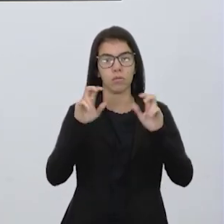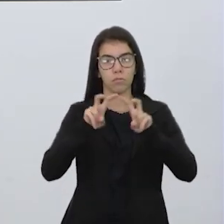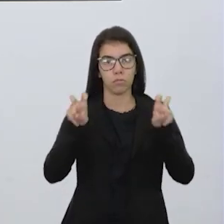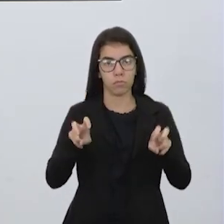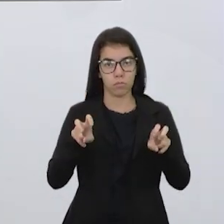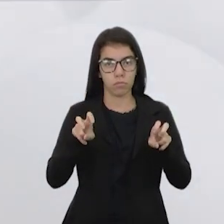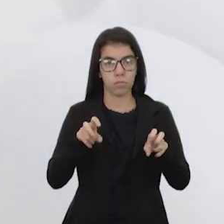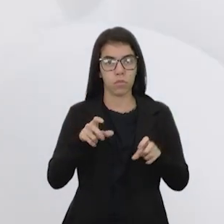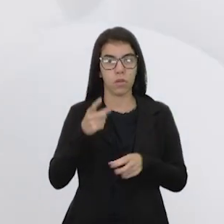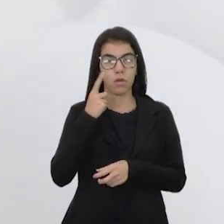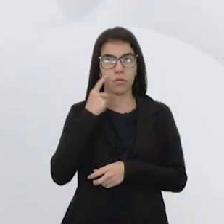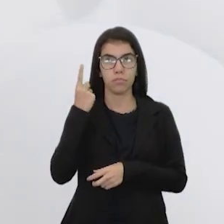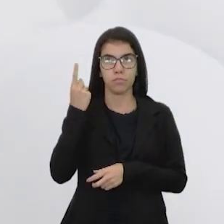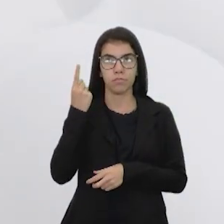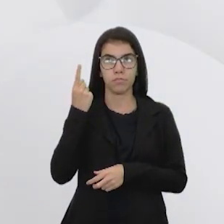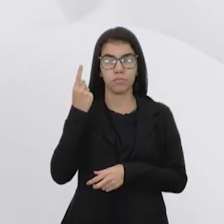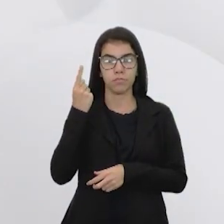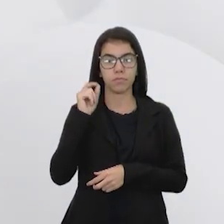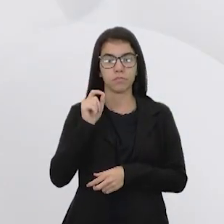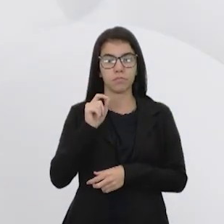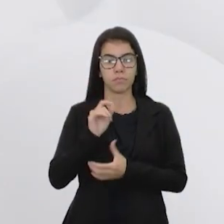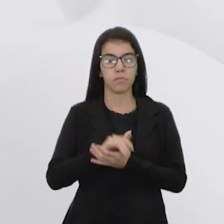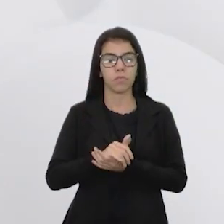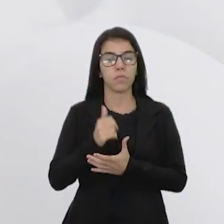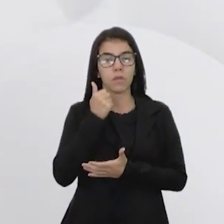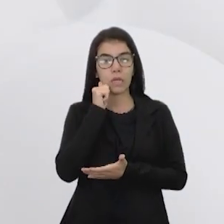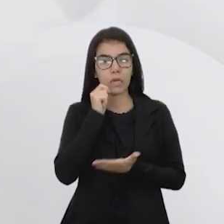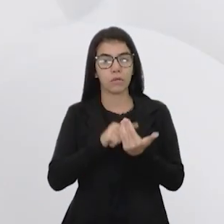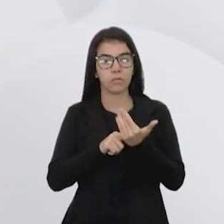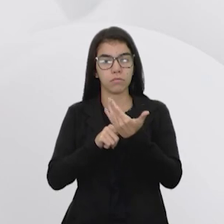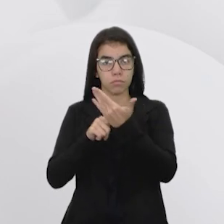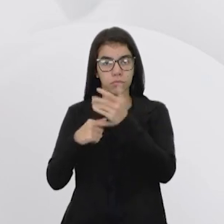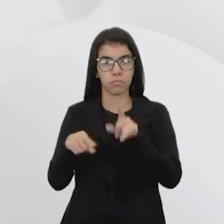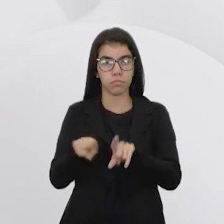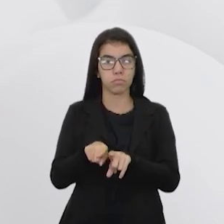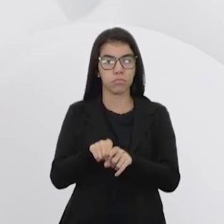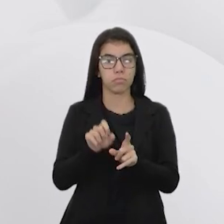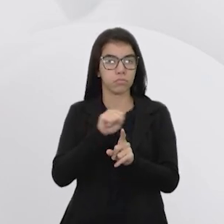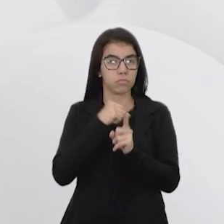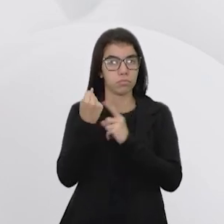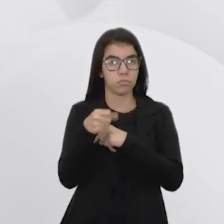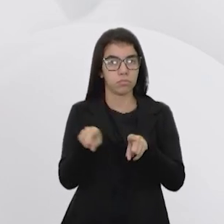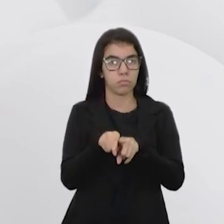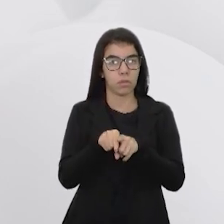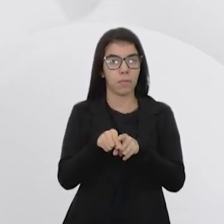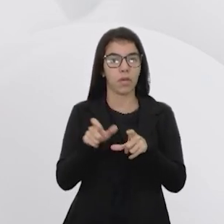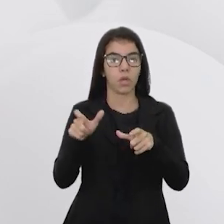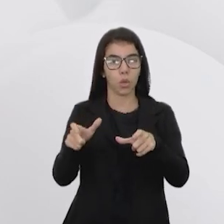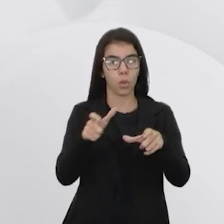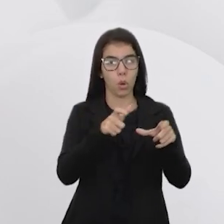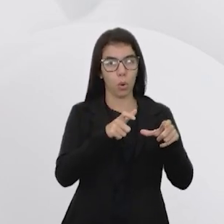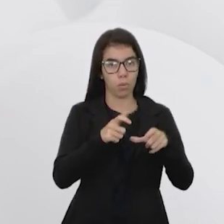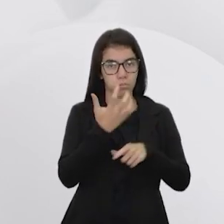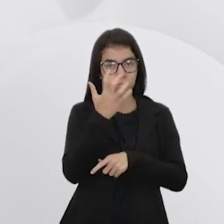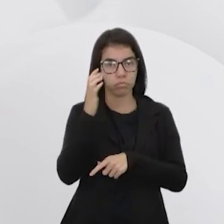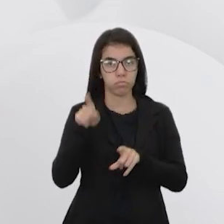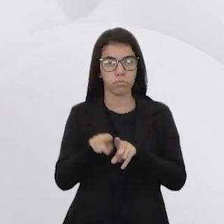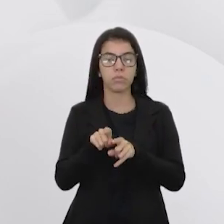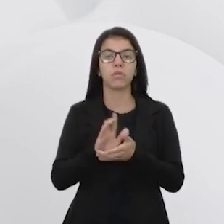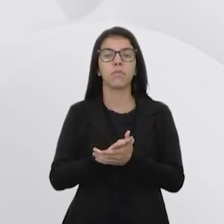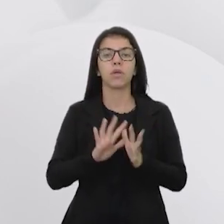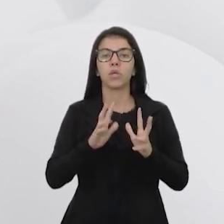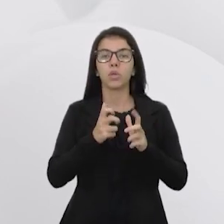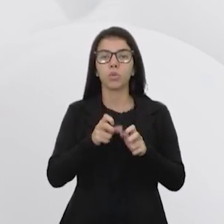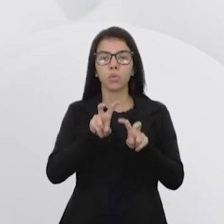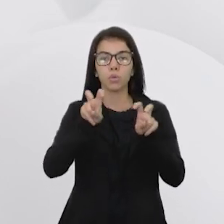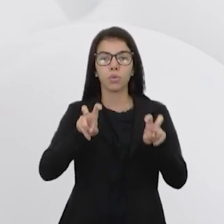Dá uma olhadinha aí na tela, abordagem sobre ciência, tecnologia, sociedade e ambiente. Então, todos esses temas precisam